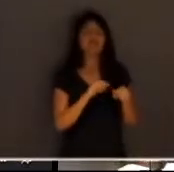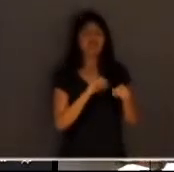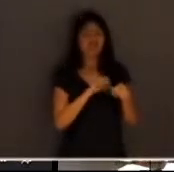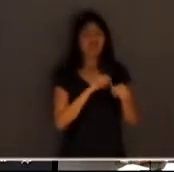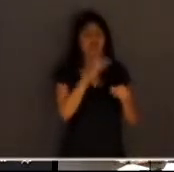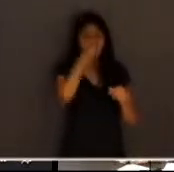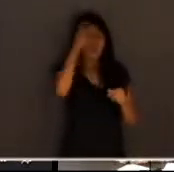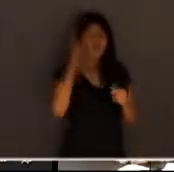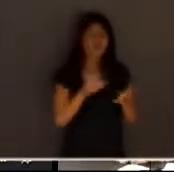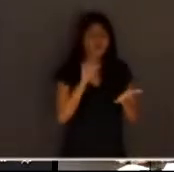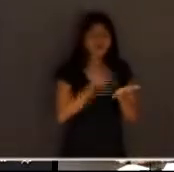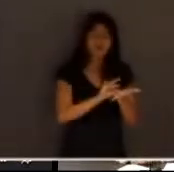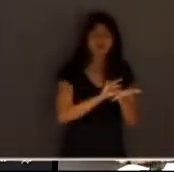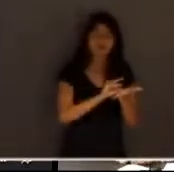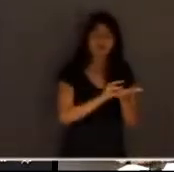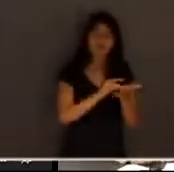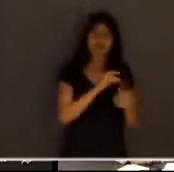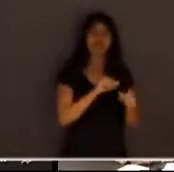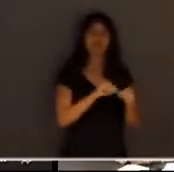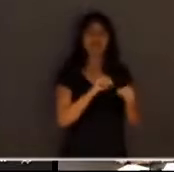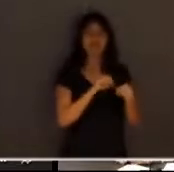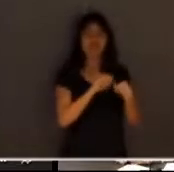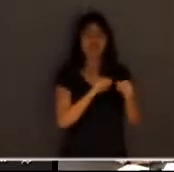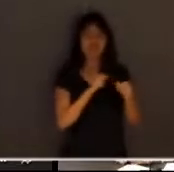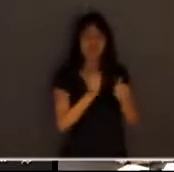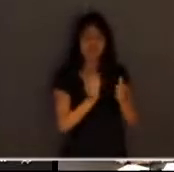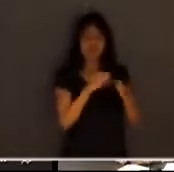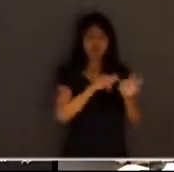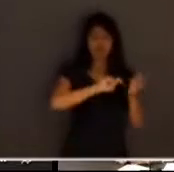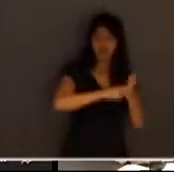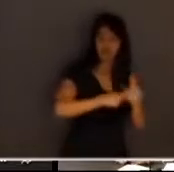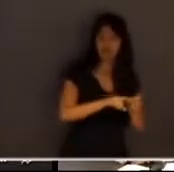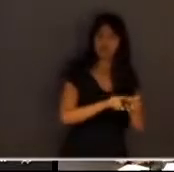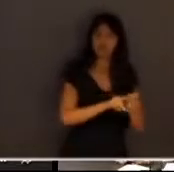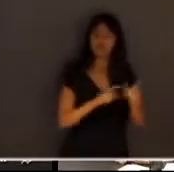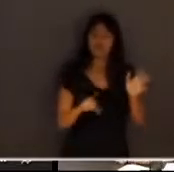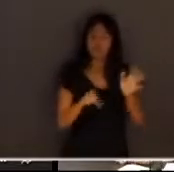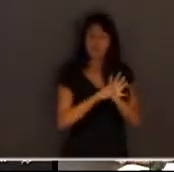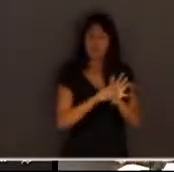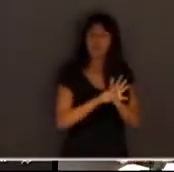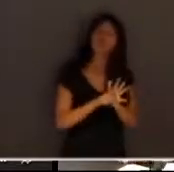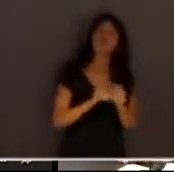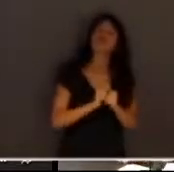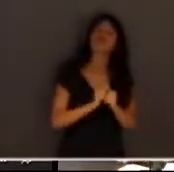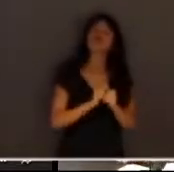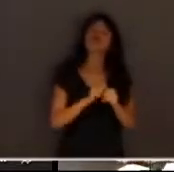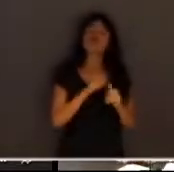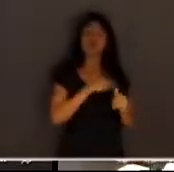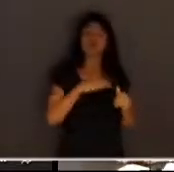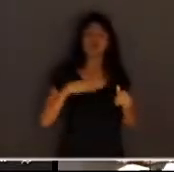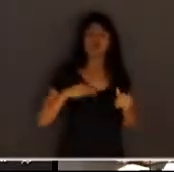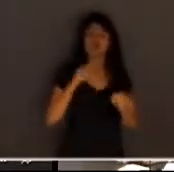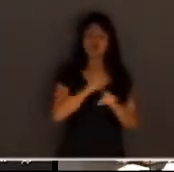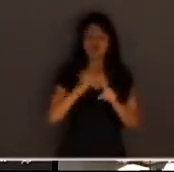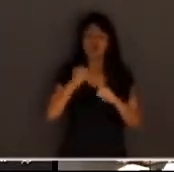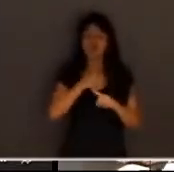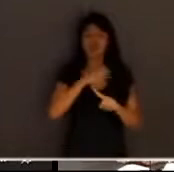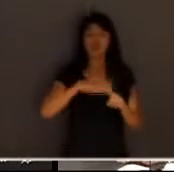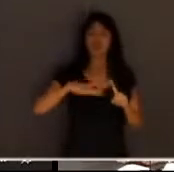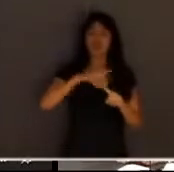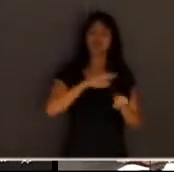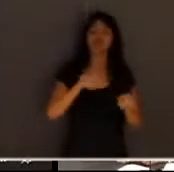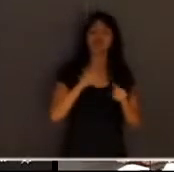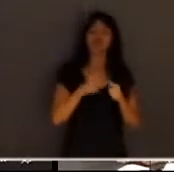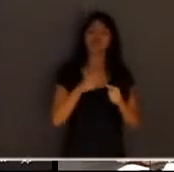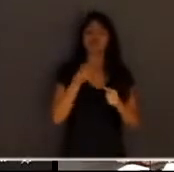a destinatária final das suas atividades e a razão de existir do próprio ministério público que é a sociedade e ali ele fala em nome